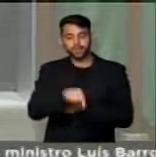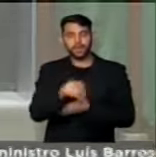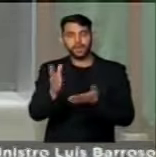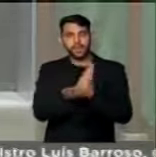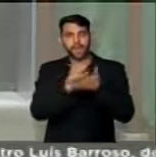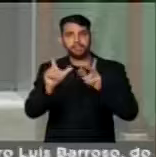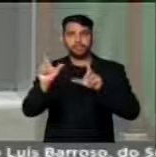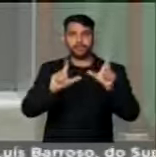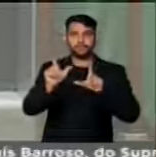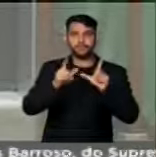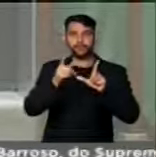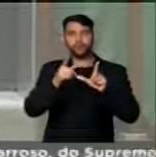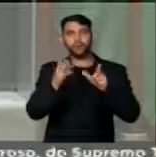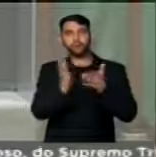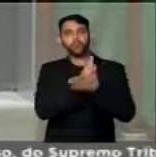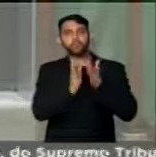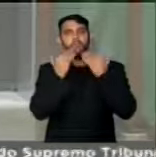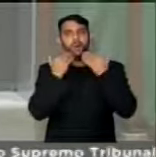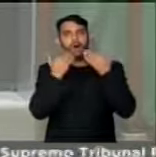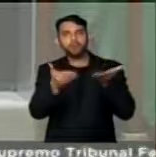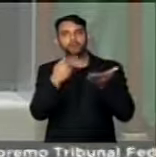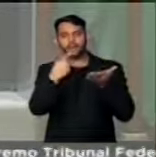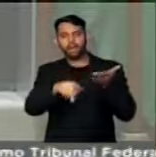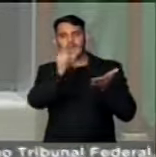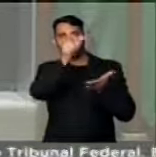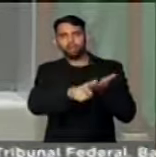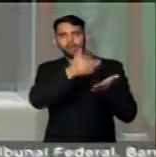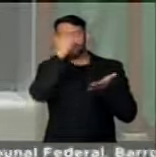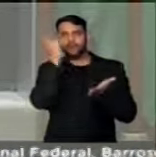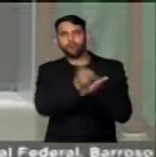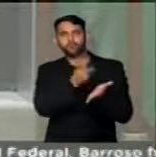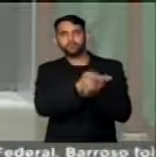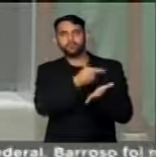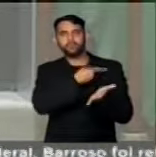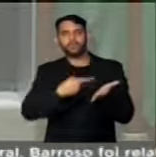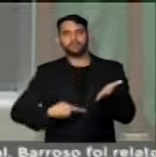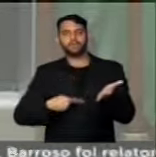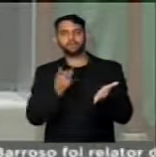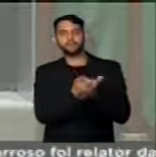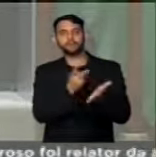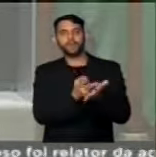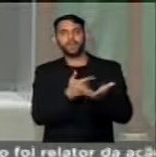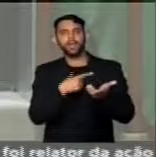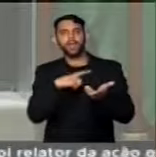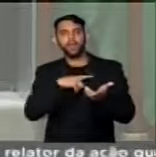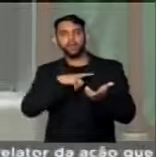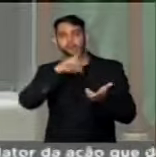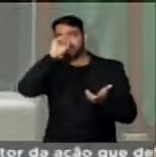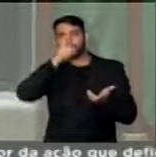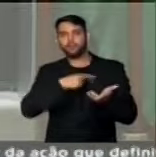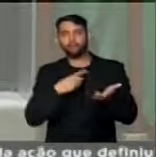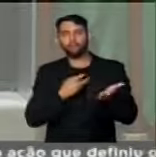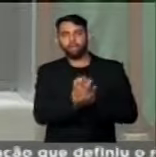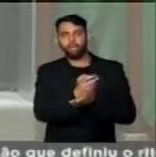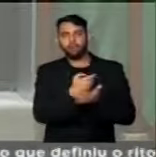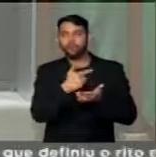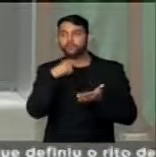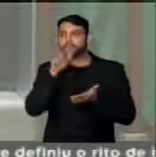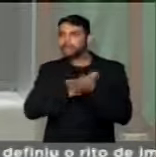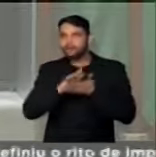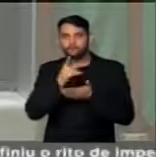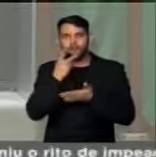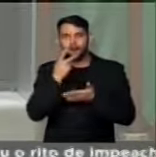mídia poupa, esse que está dirigindo aqui, enquanto se dirige o impeachment. Assim como ninguém mais fala